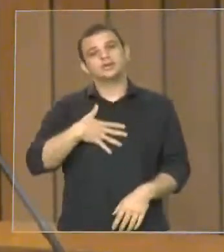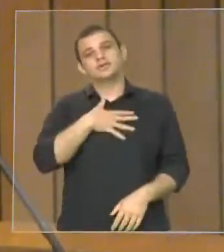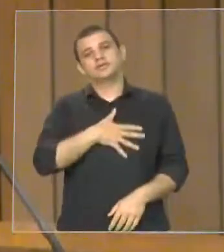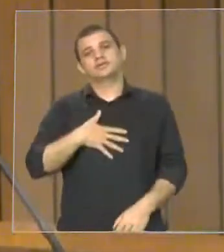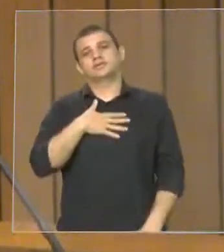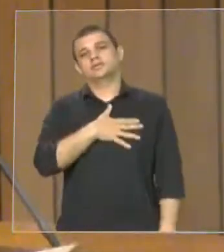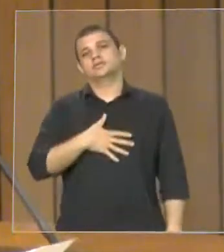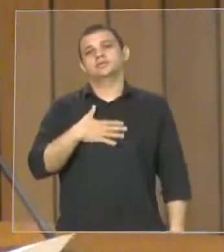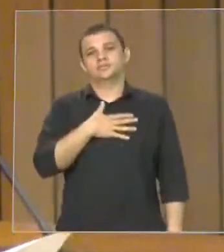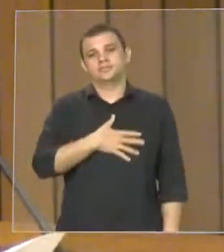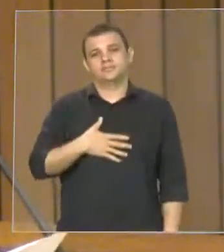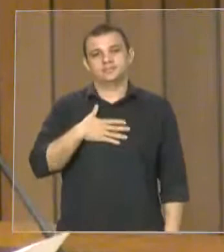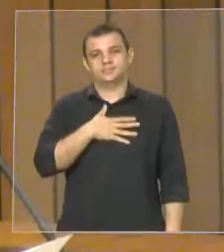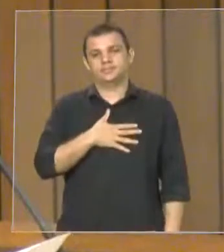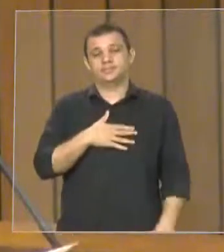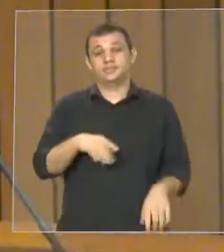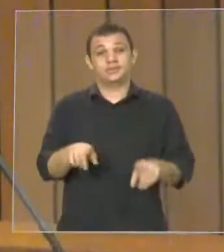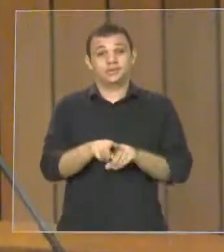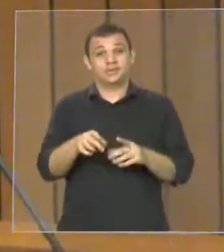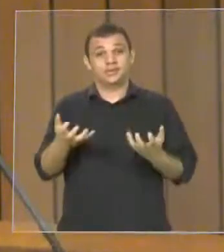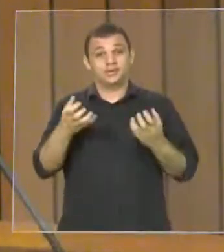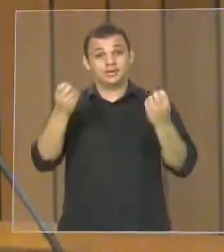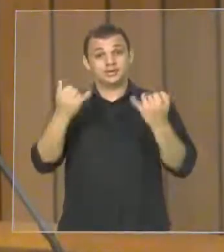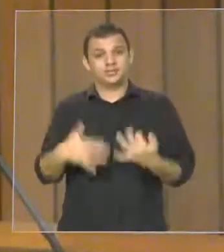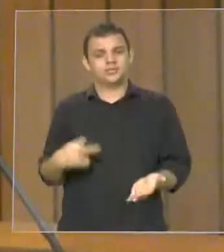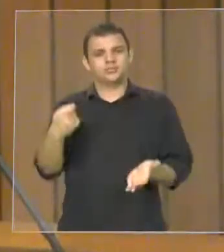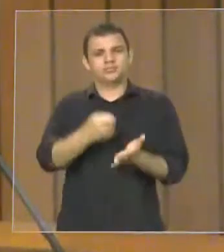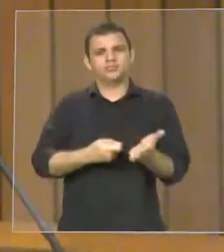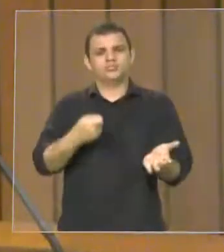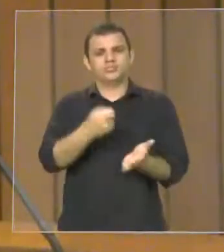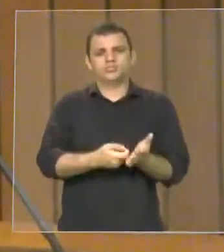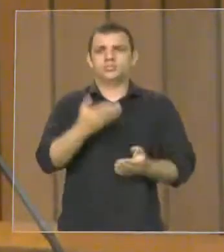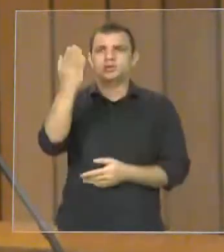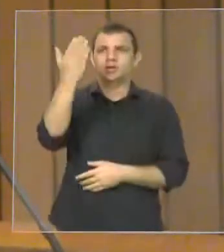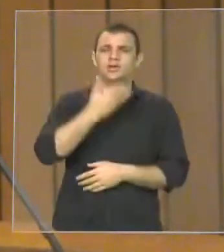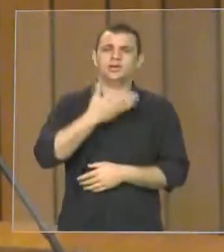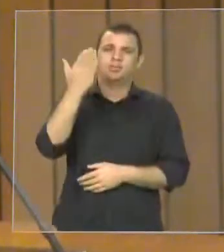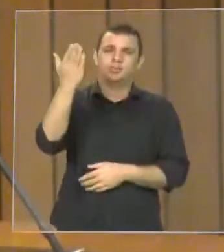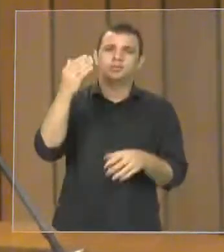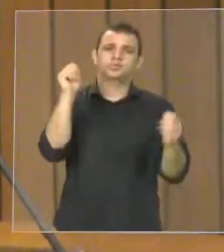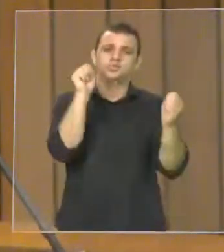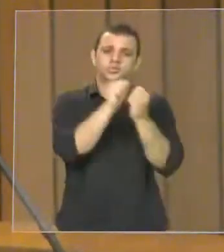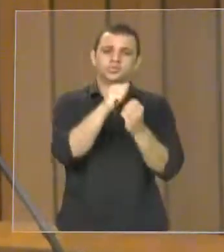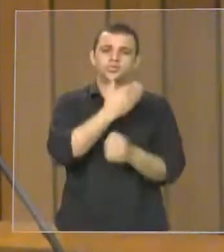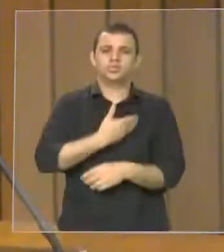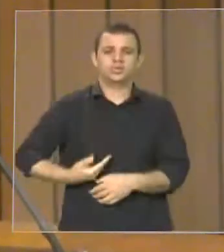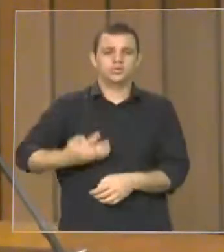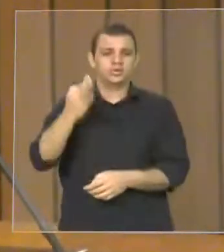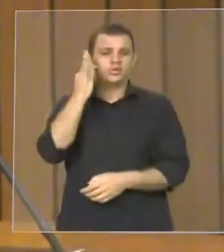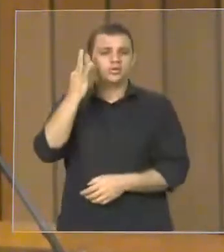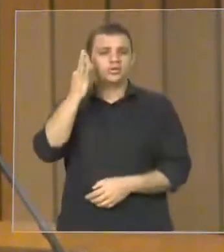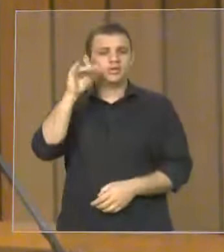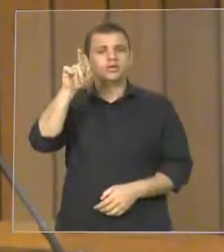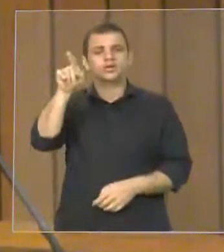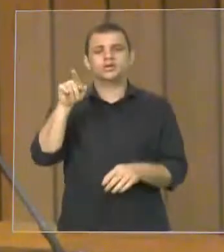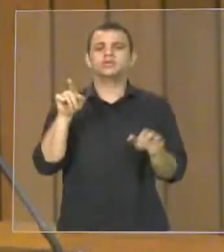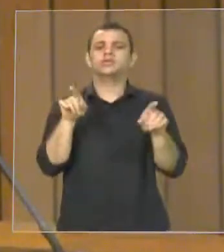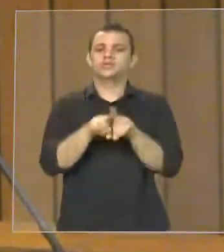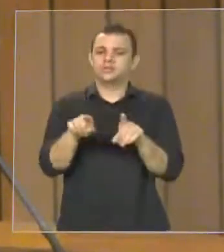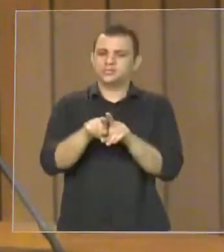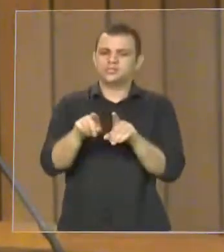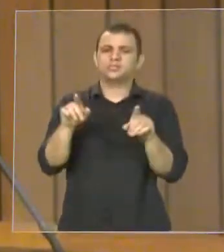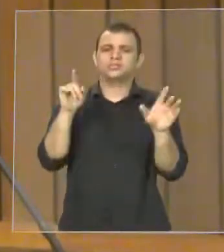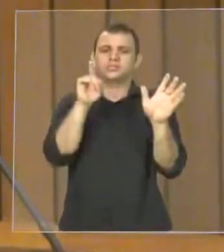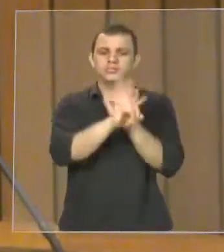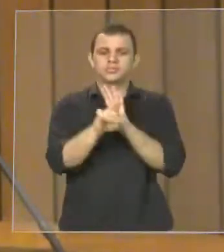também da luta desse grande companheiro ao lado do governador Flávio Dino que tem solicitado também que tem seu papel